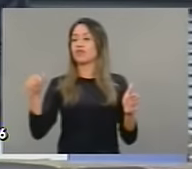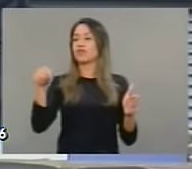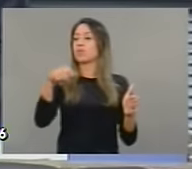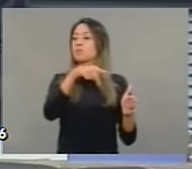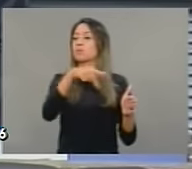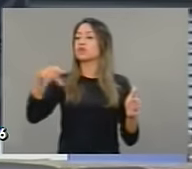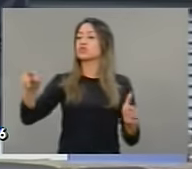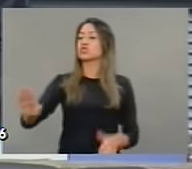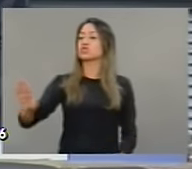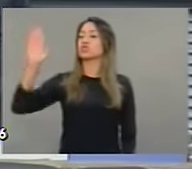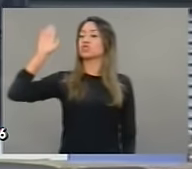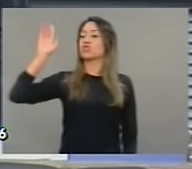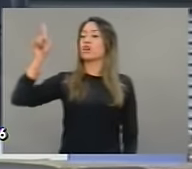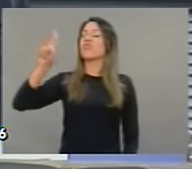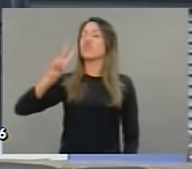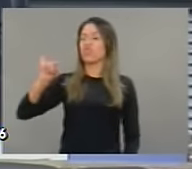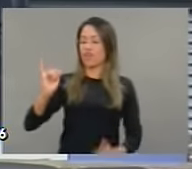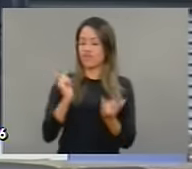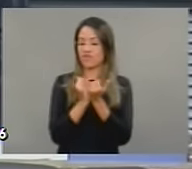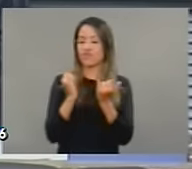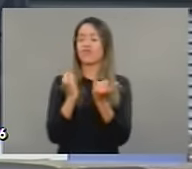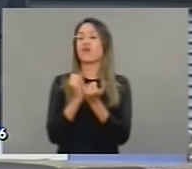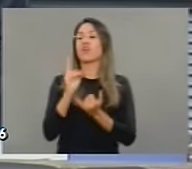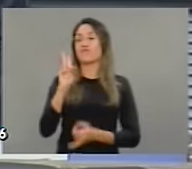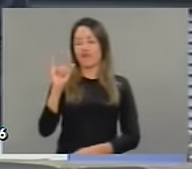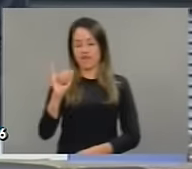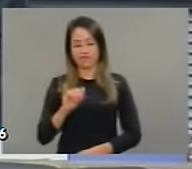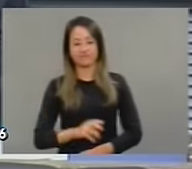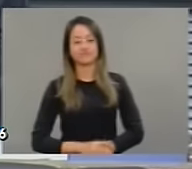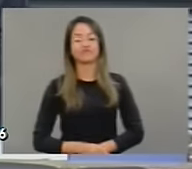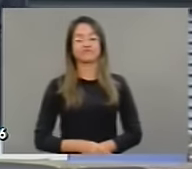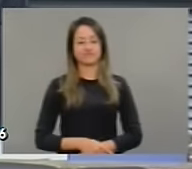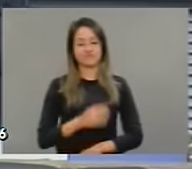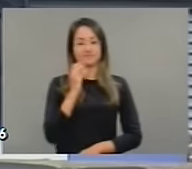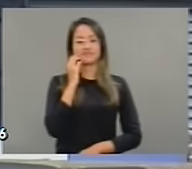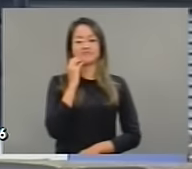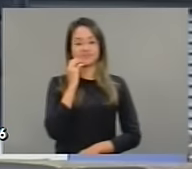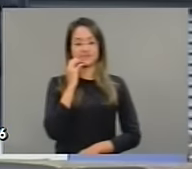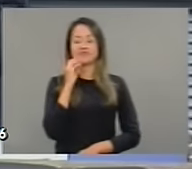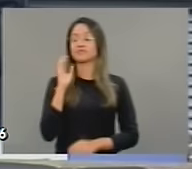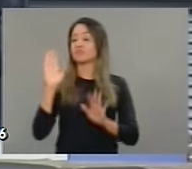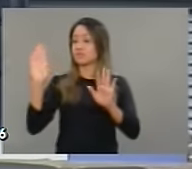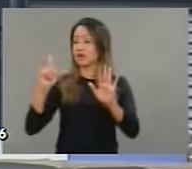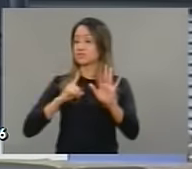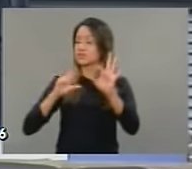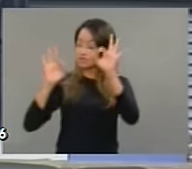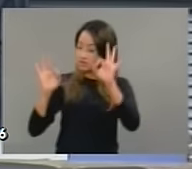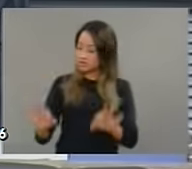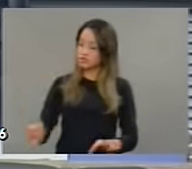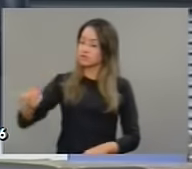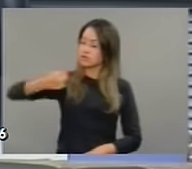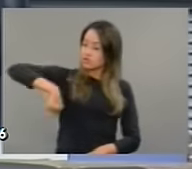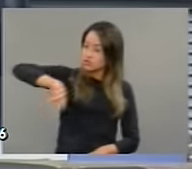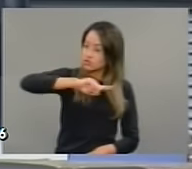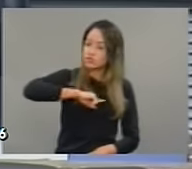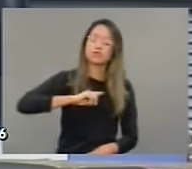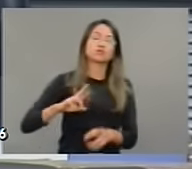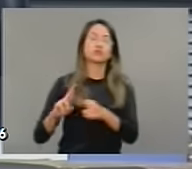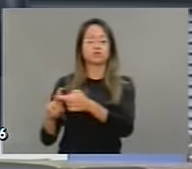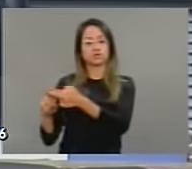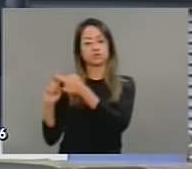politiqueiras e aproveitadoras desse tipo. Mas eu tenho a certeza que nós, coerentes e responsáveis que somos,